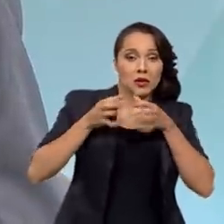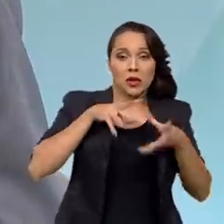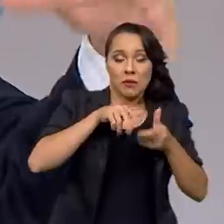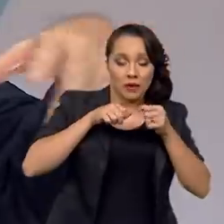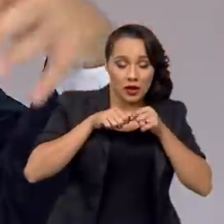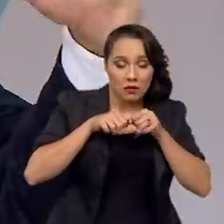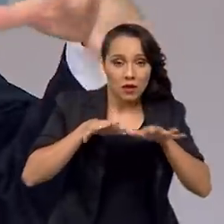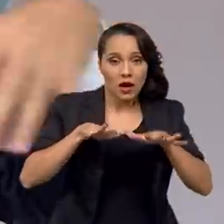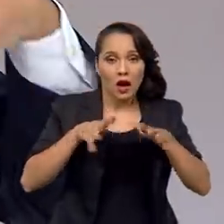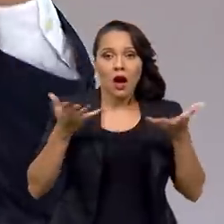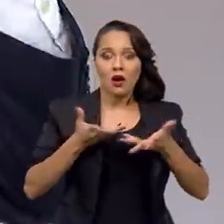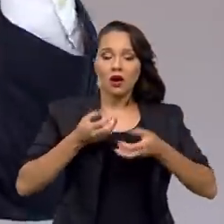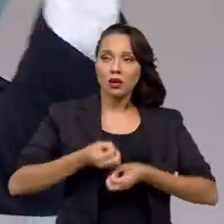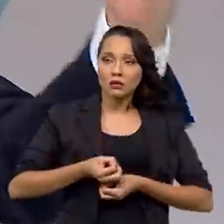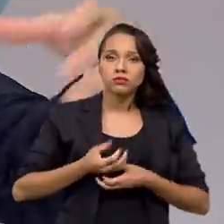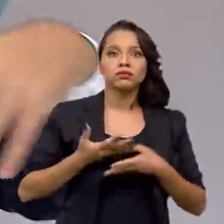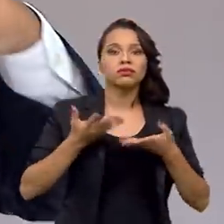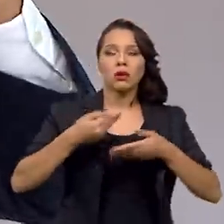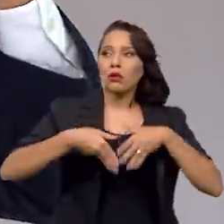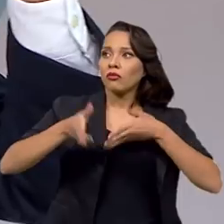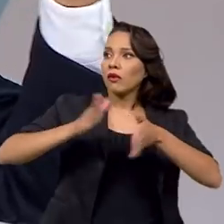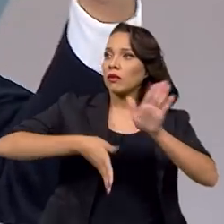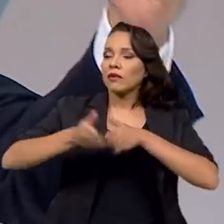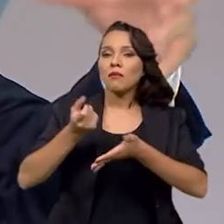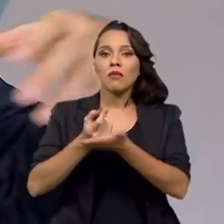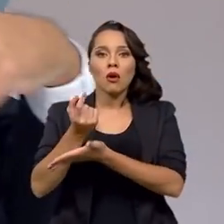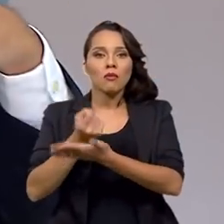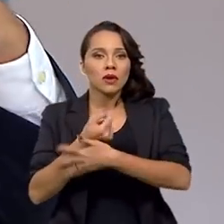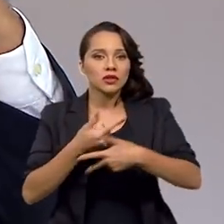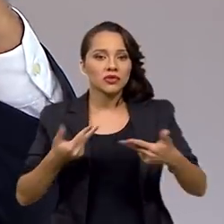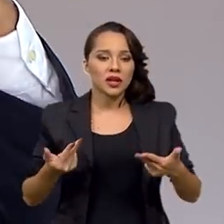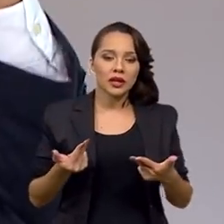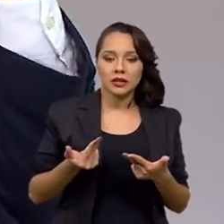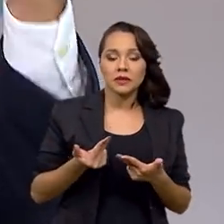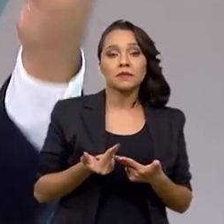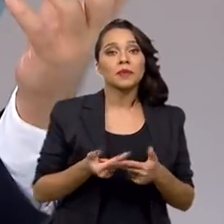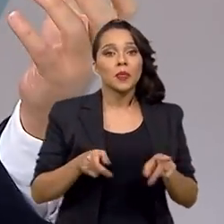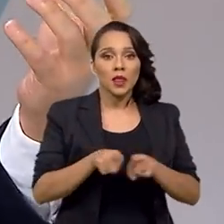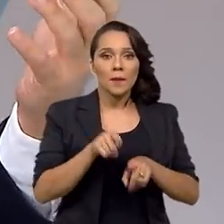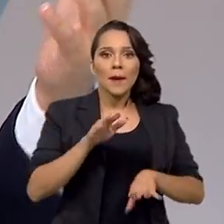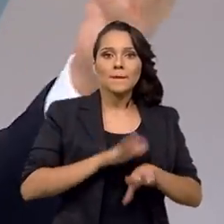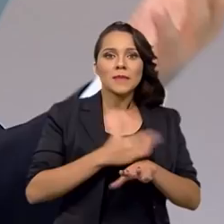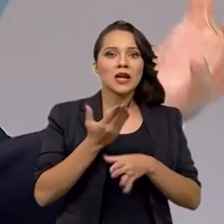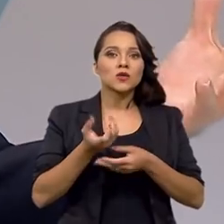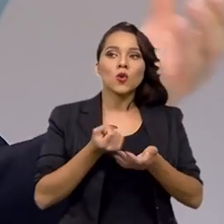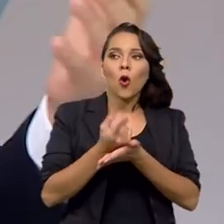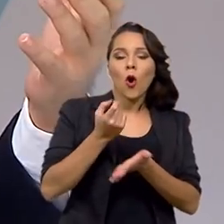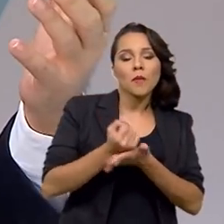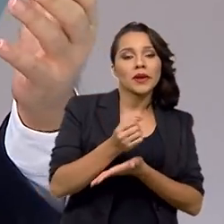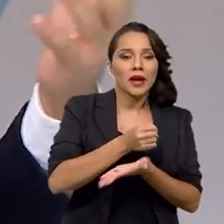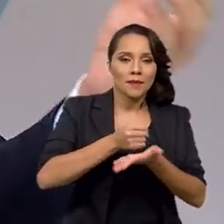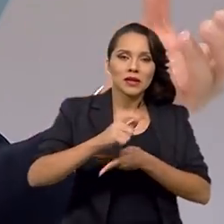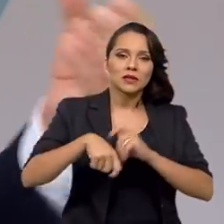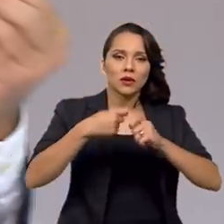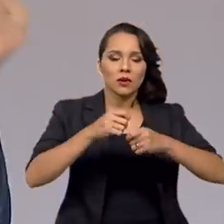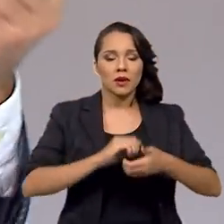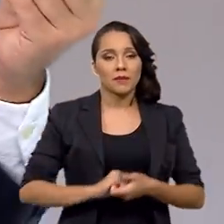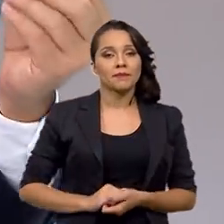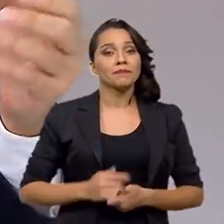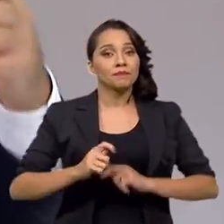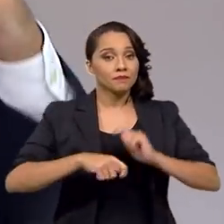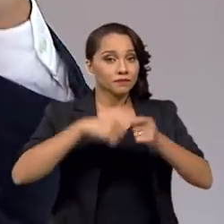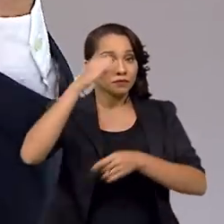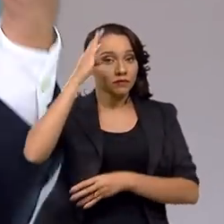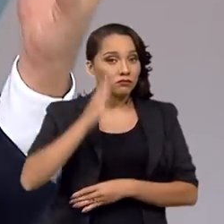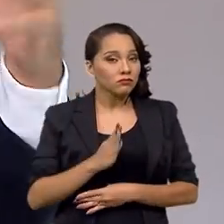ano fez com que as pessoas saíssem mais para as compras, fizessem mais consumo, que é a base da economia. A economia